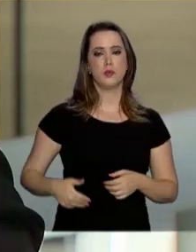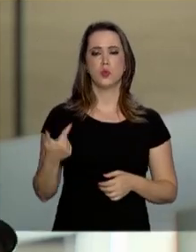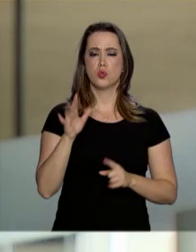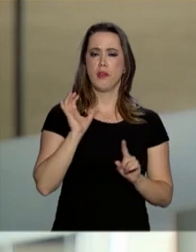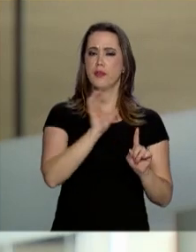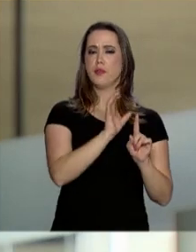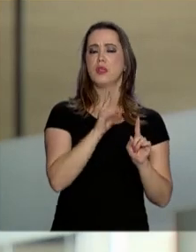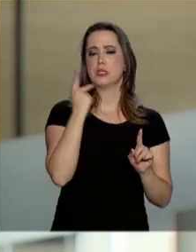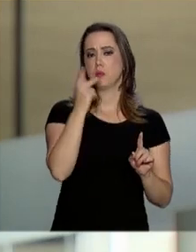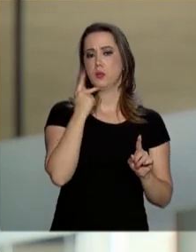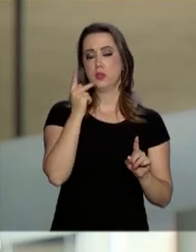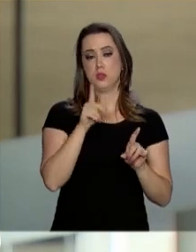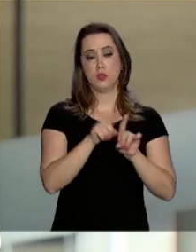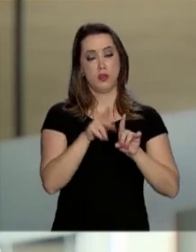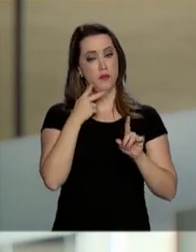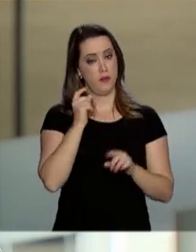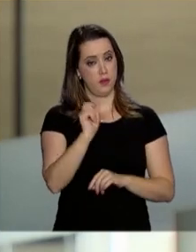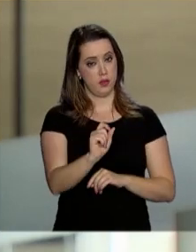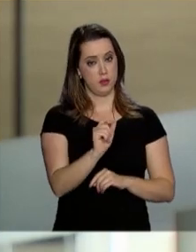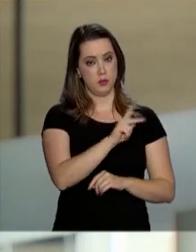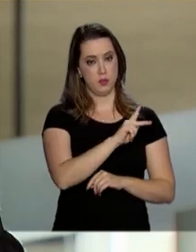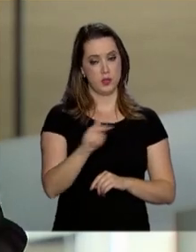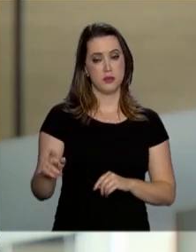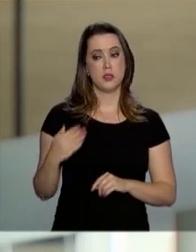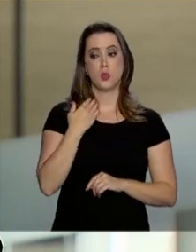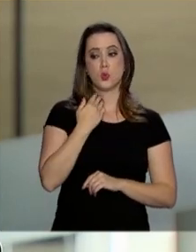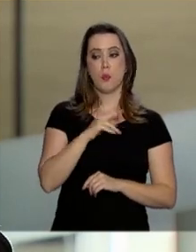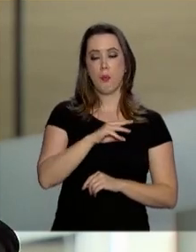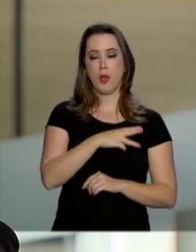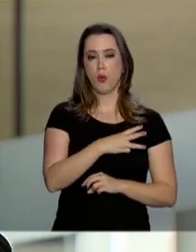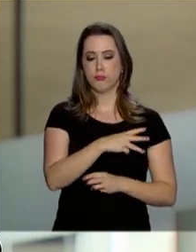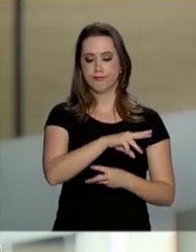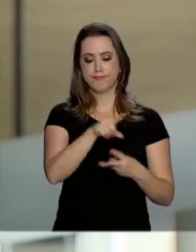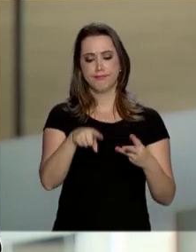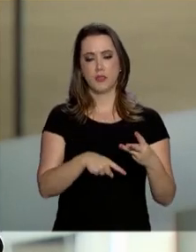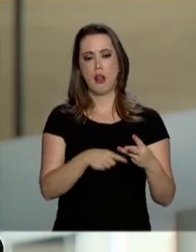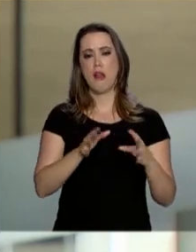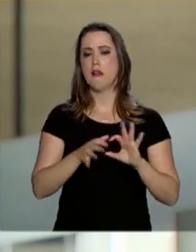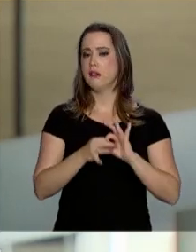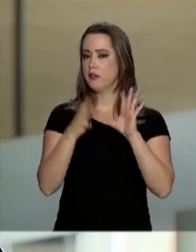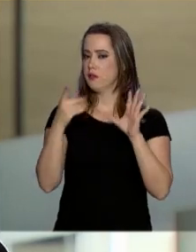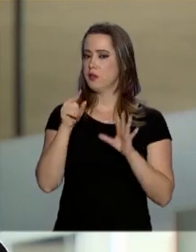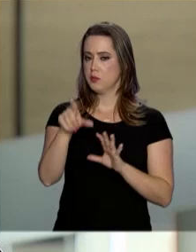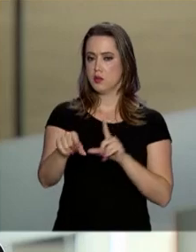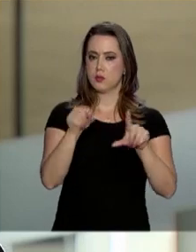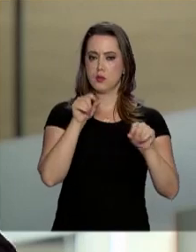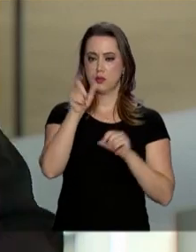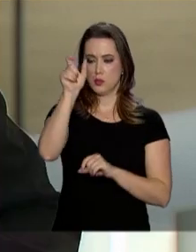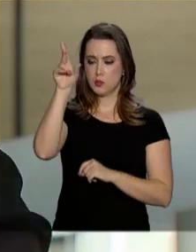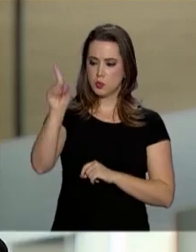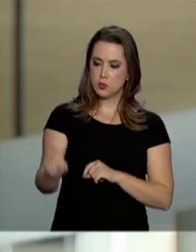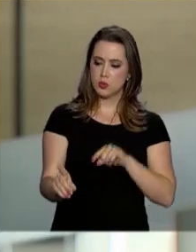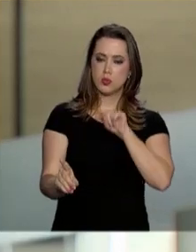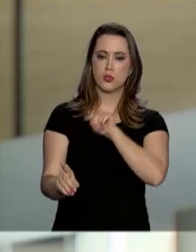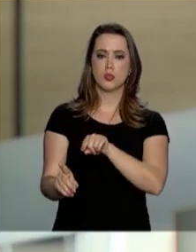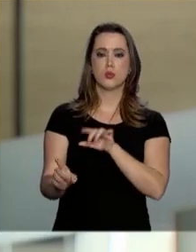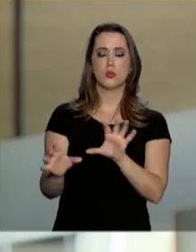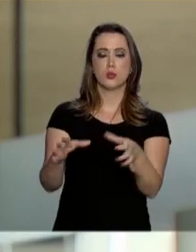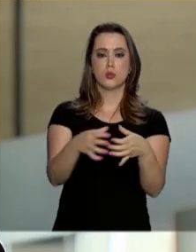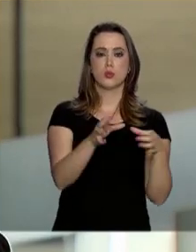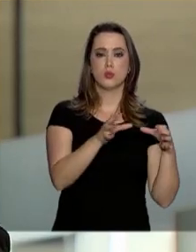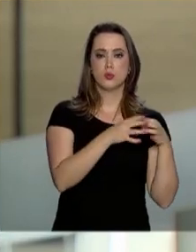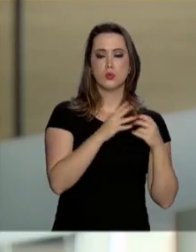interferência política e disse que os presidentes dos bancos terão liberdade para escolher os diretores das instituições.